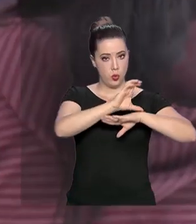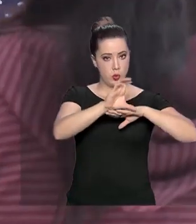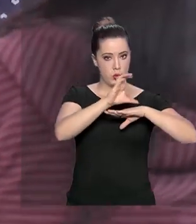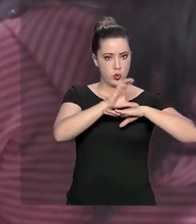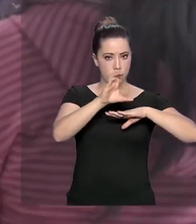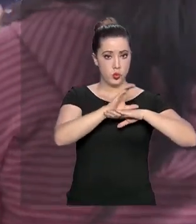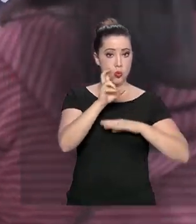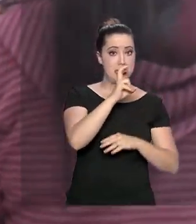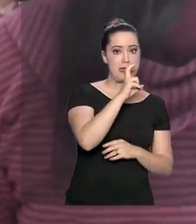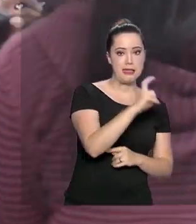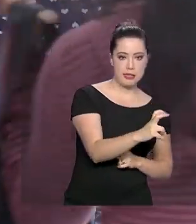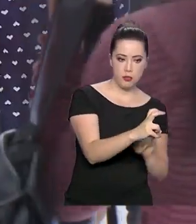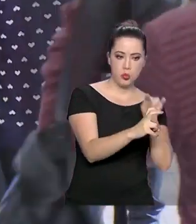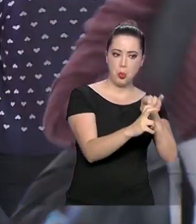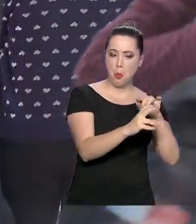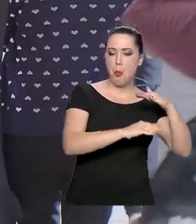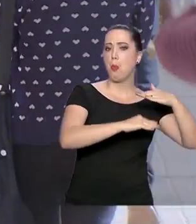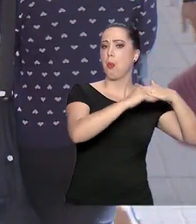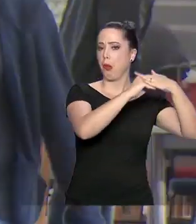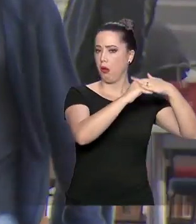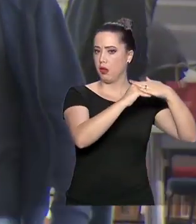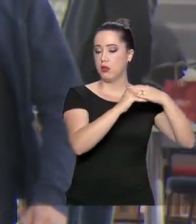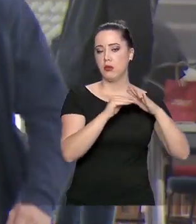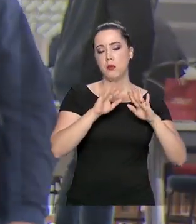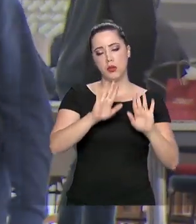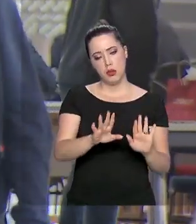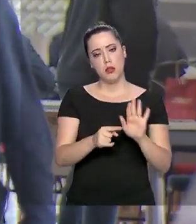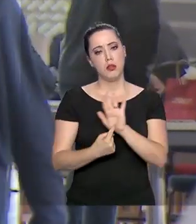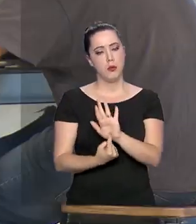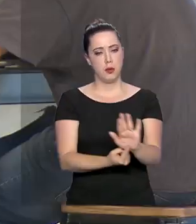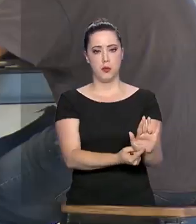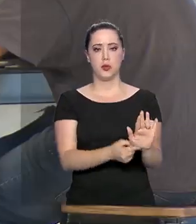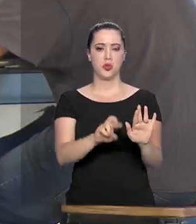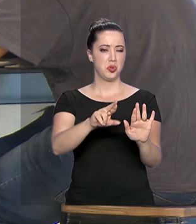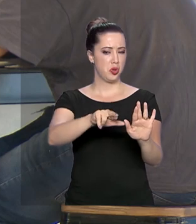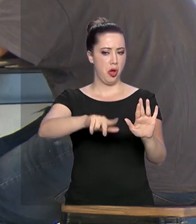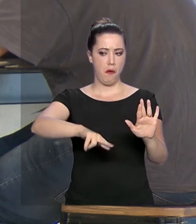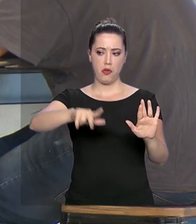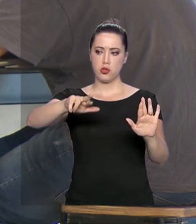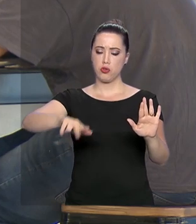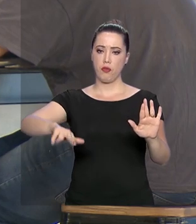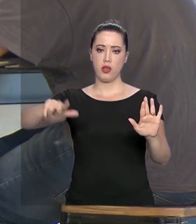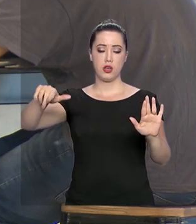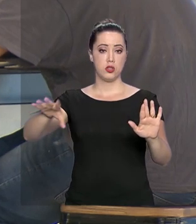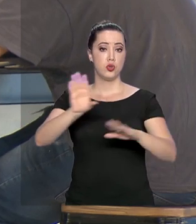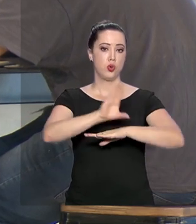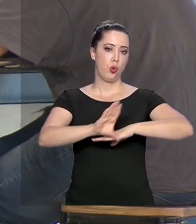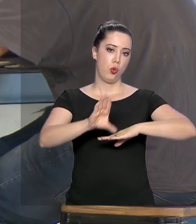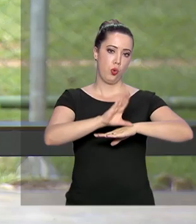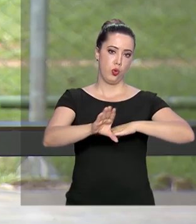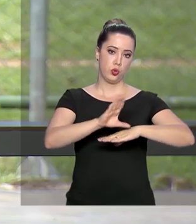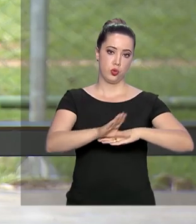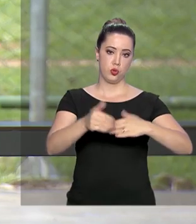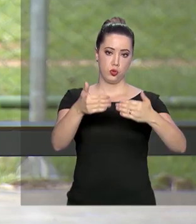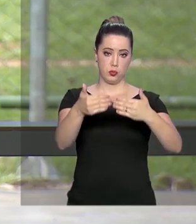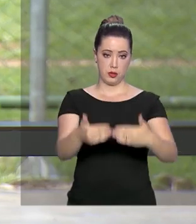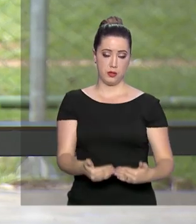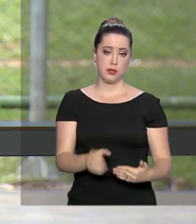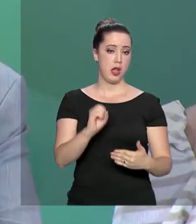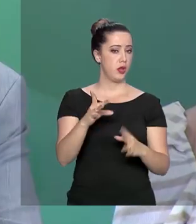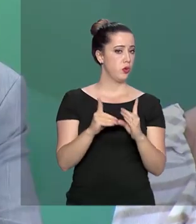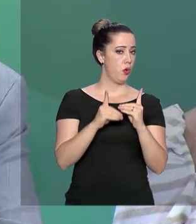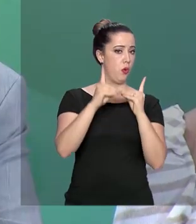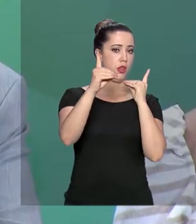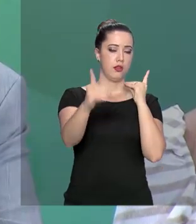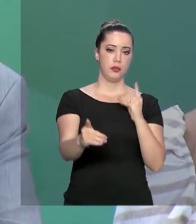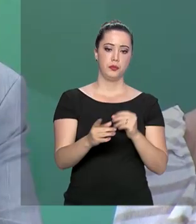resultado também mostra que não houve diferença significativa de desempenho entre os estudantes de cursos presenciais e à distância.